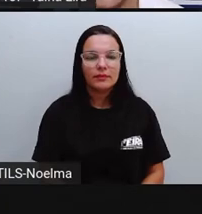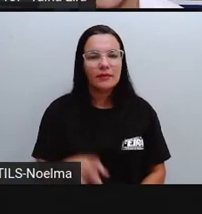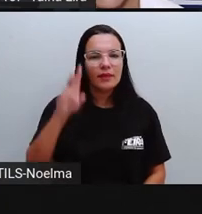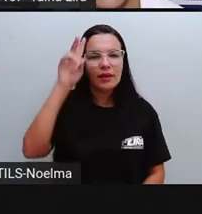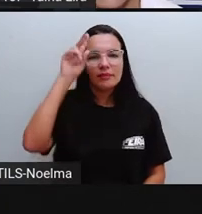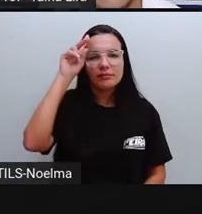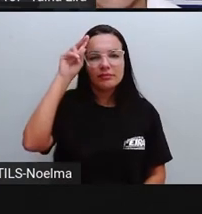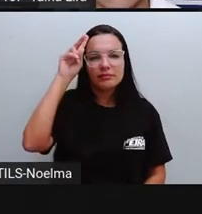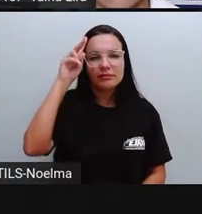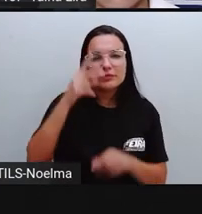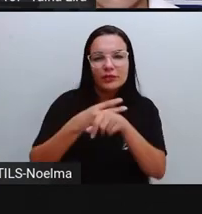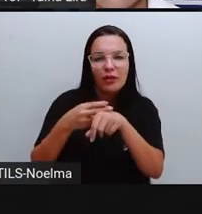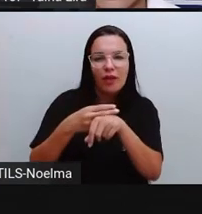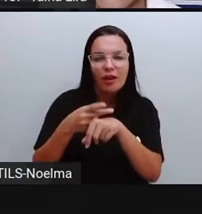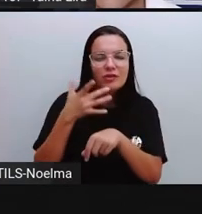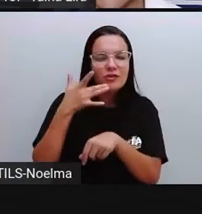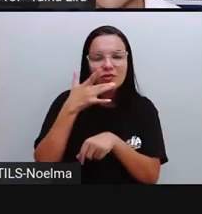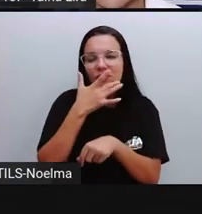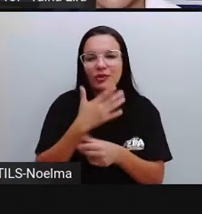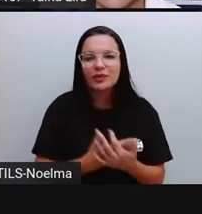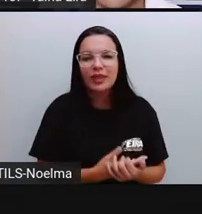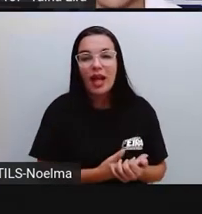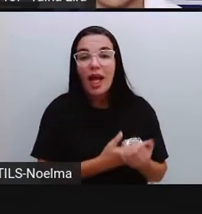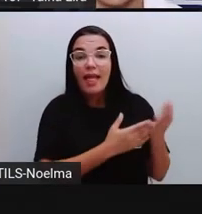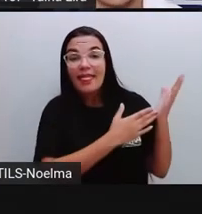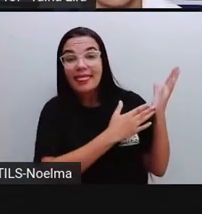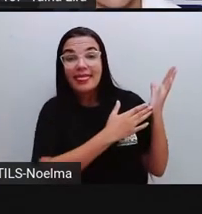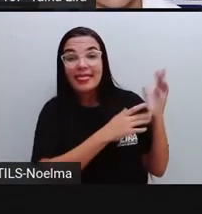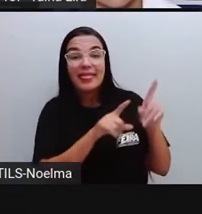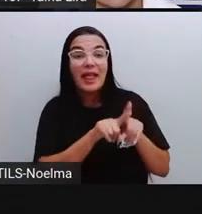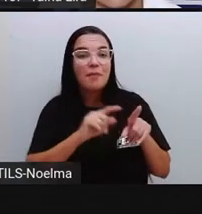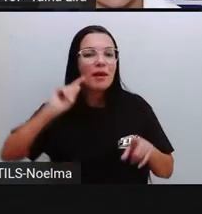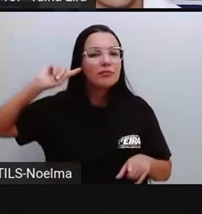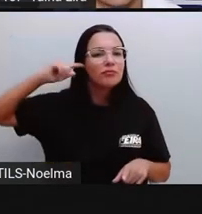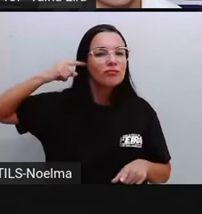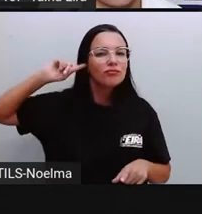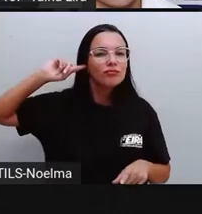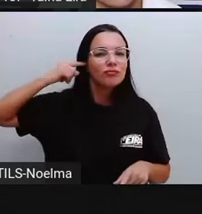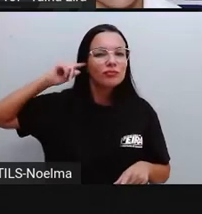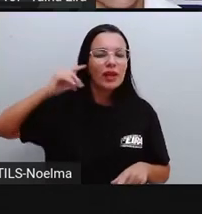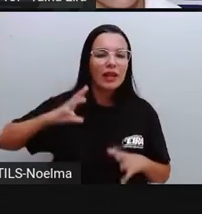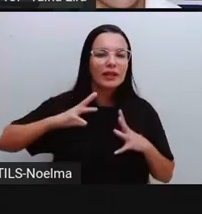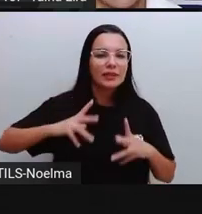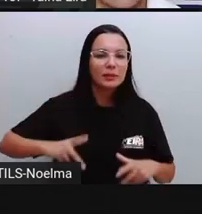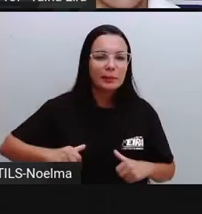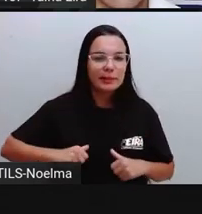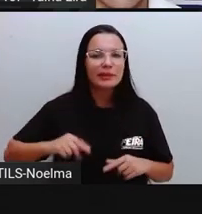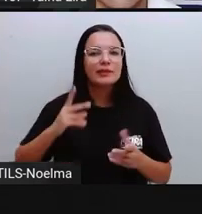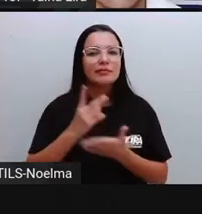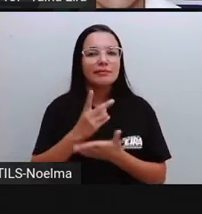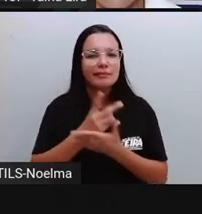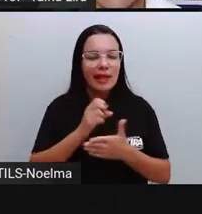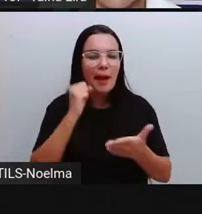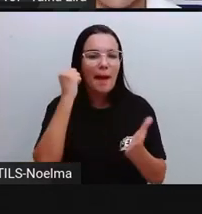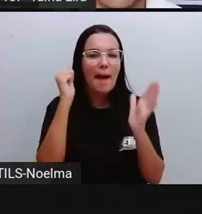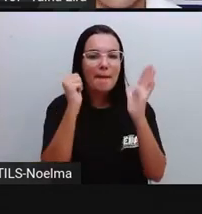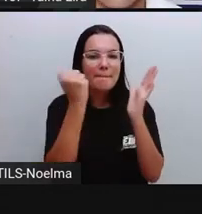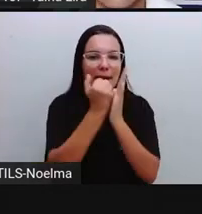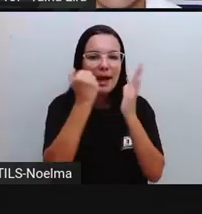sua boca. Olha lá. Cotonetes, né? Da Johnson & Johnson, tá?